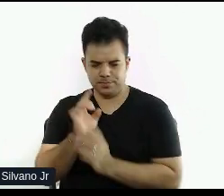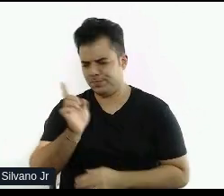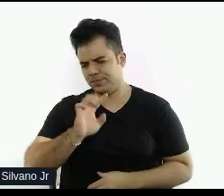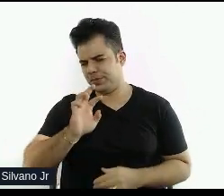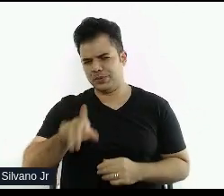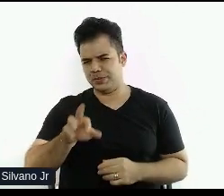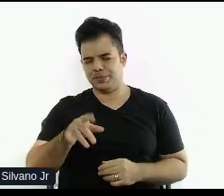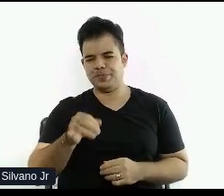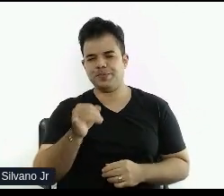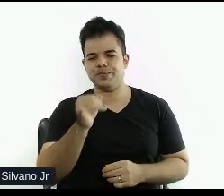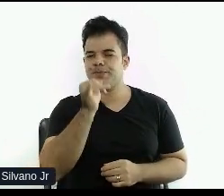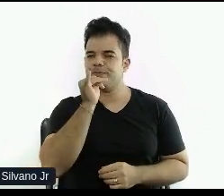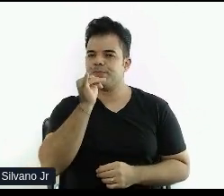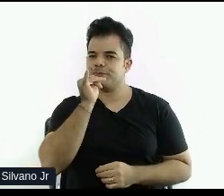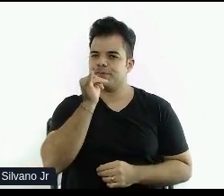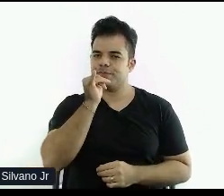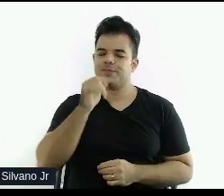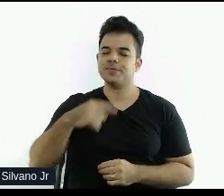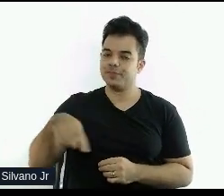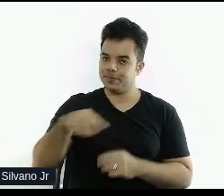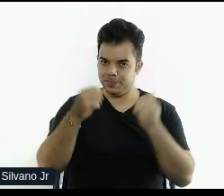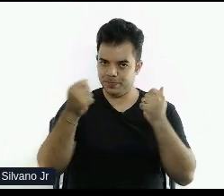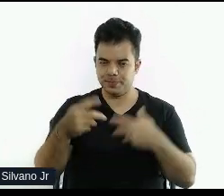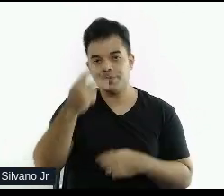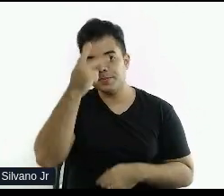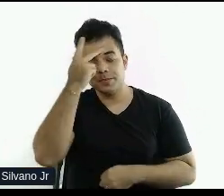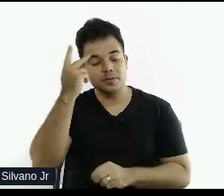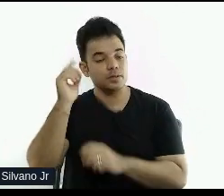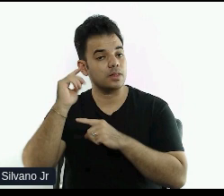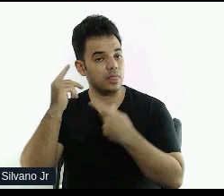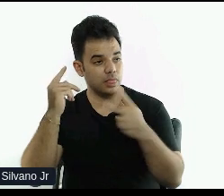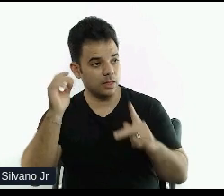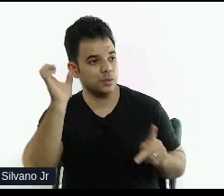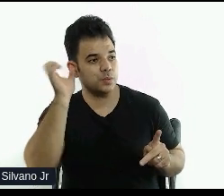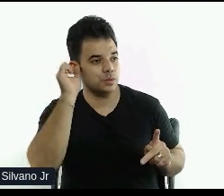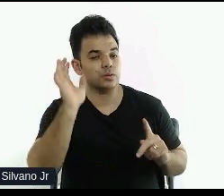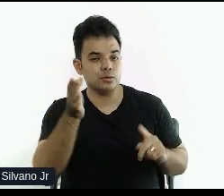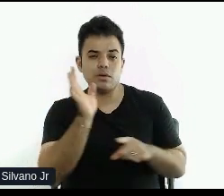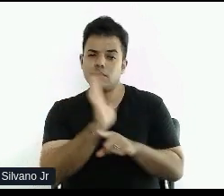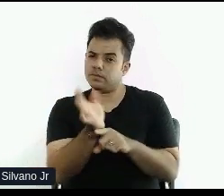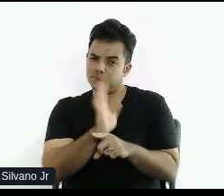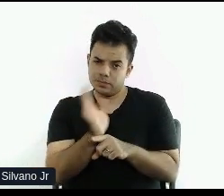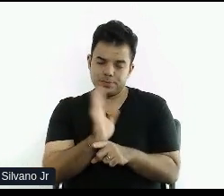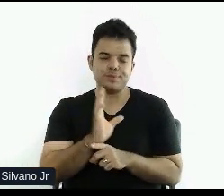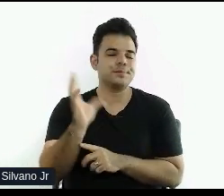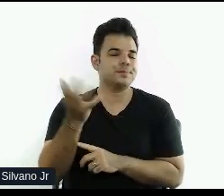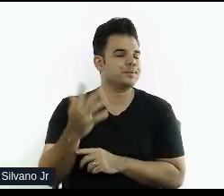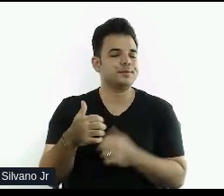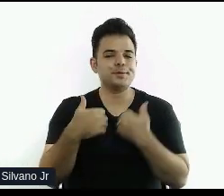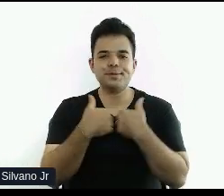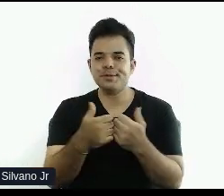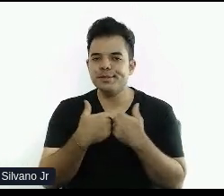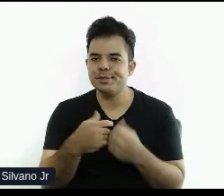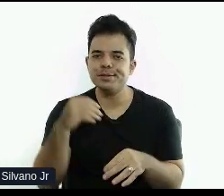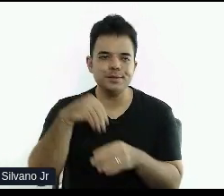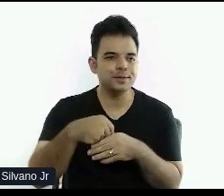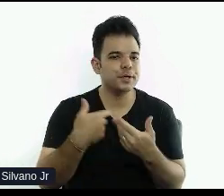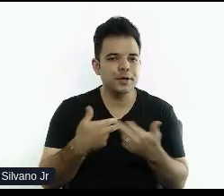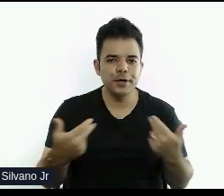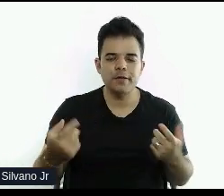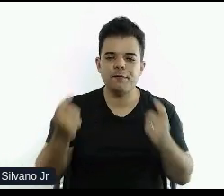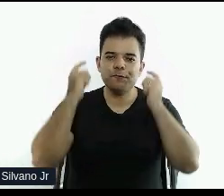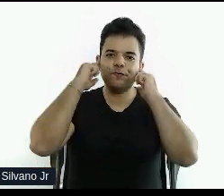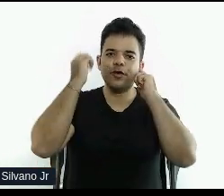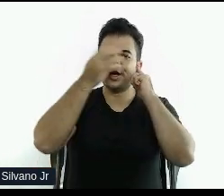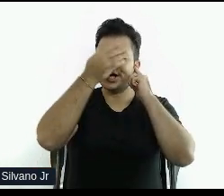Então, se a gente, essas pessoas que são ouvintes, né? Você já precisou assistir um vídeo porque eu estou lá no transporte público e esqueci meu fone em casa,